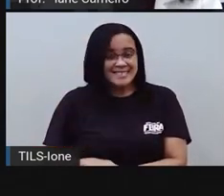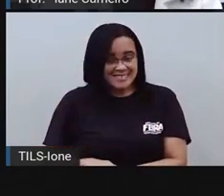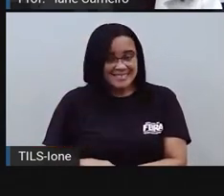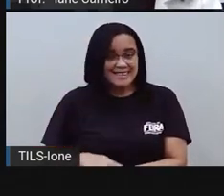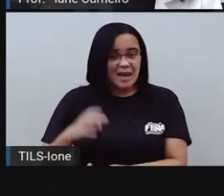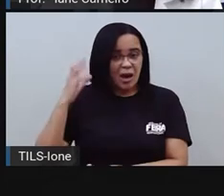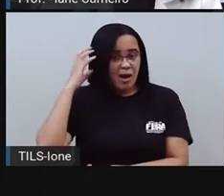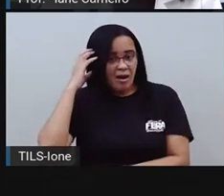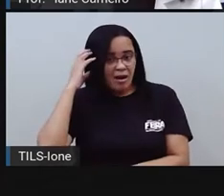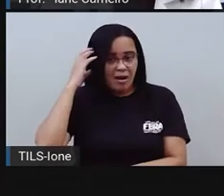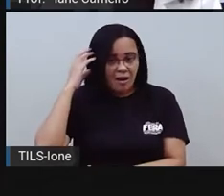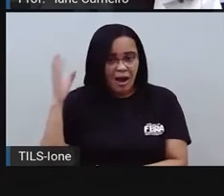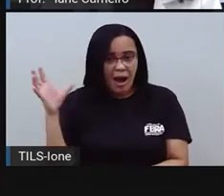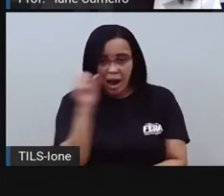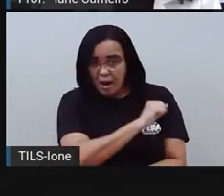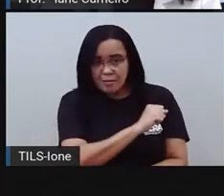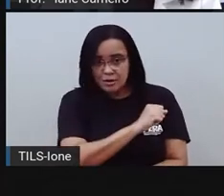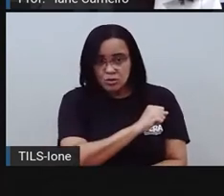precisavam de mais ajuda.